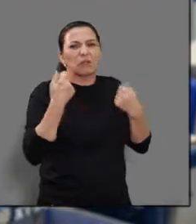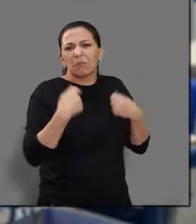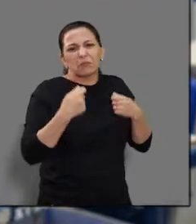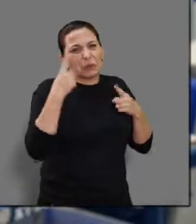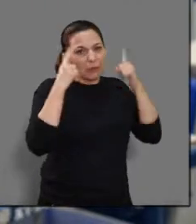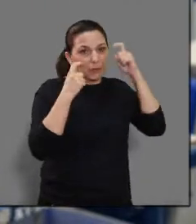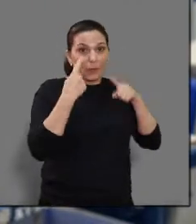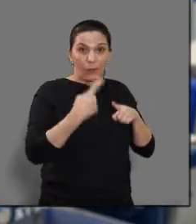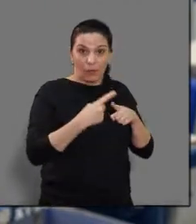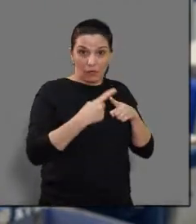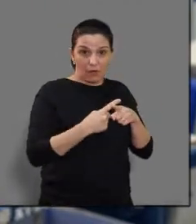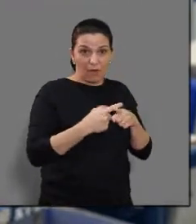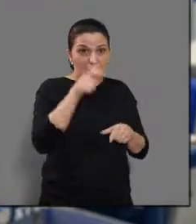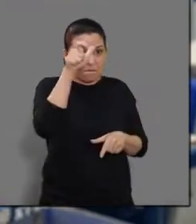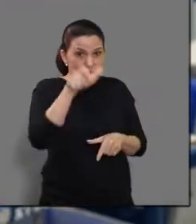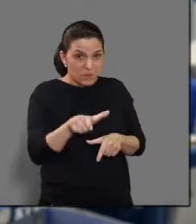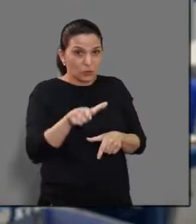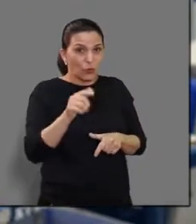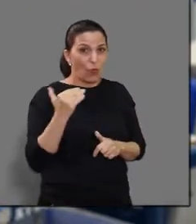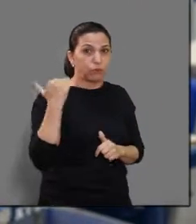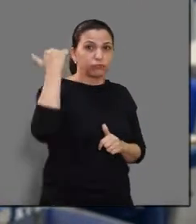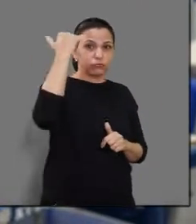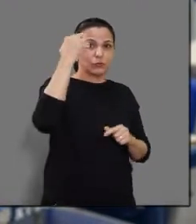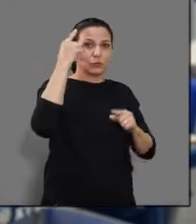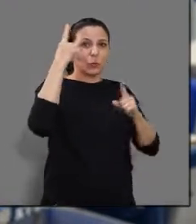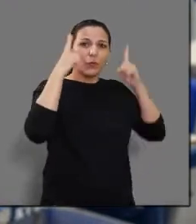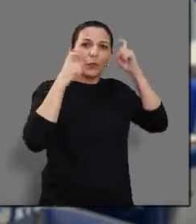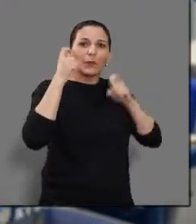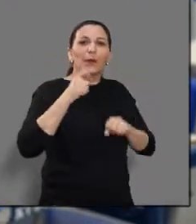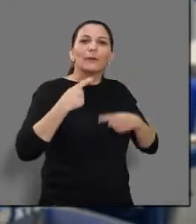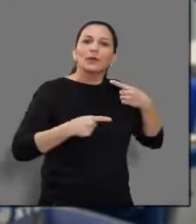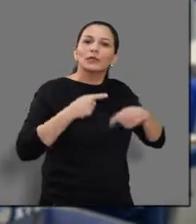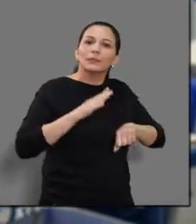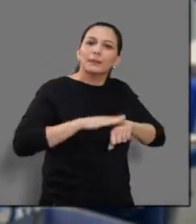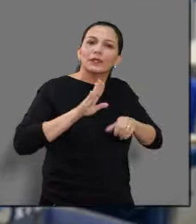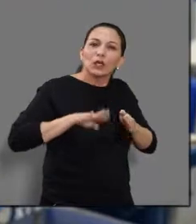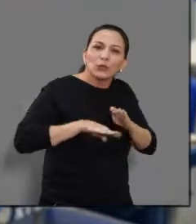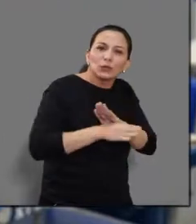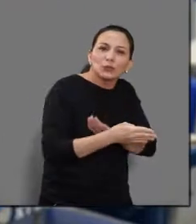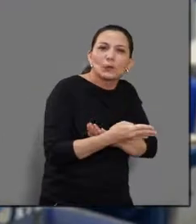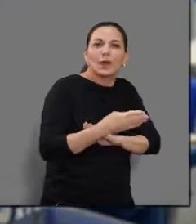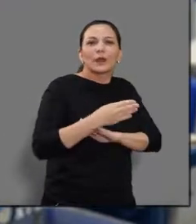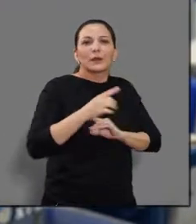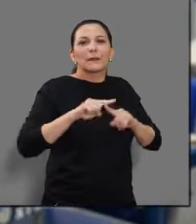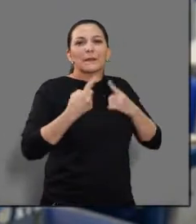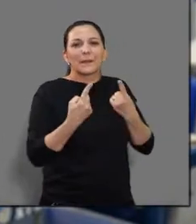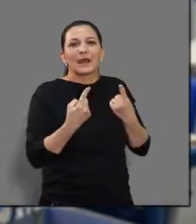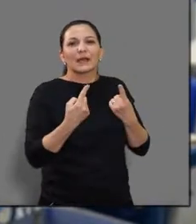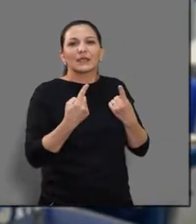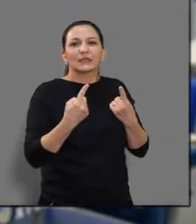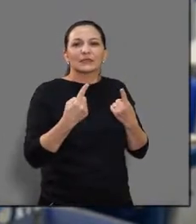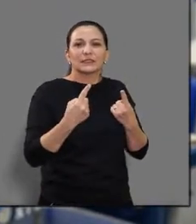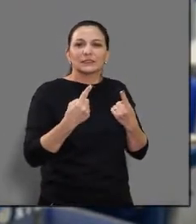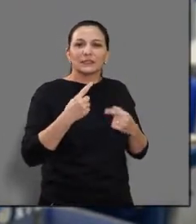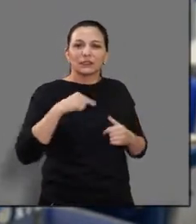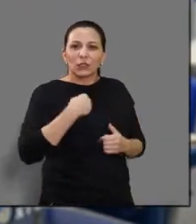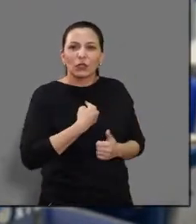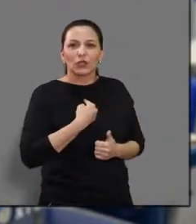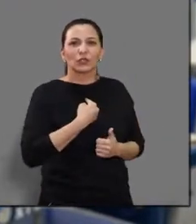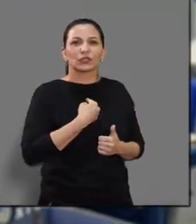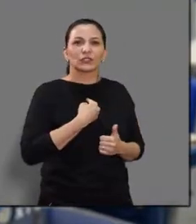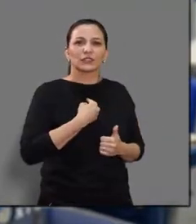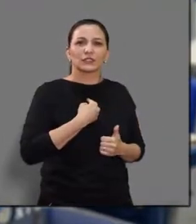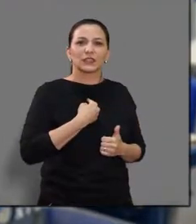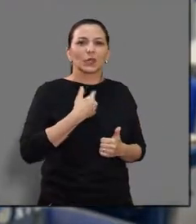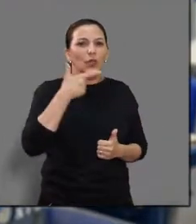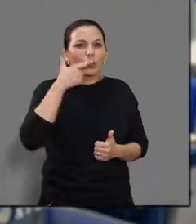Mas se a gente for parar para pensar, daqui a alguns anos nós já vamos ser capazes de votar, sabe? A gente vai ter que ser capazes de escolher quem vai representar a nossa cidade,